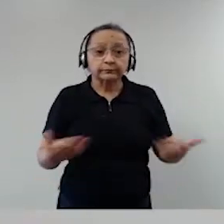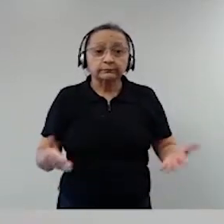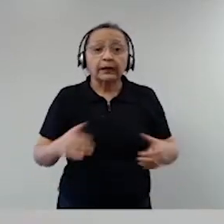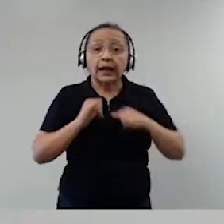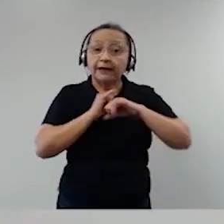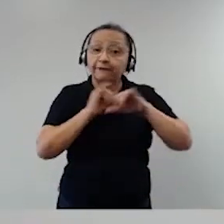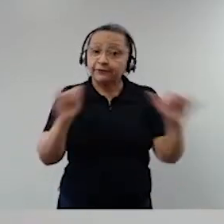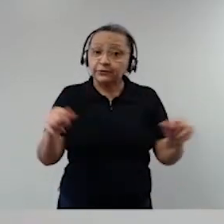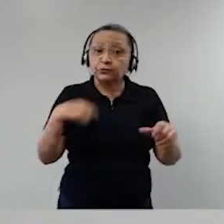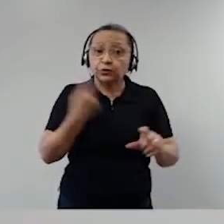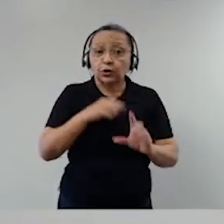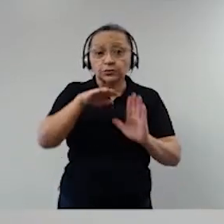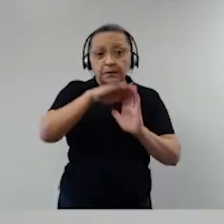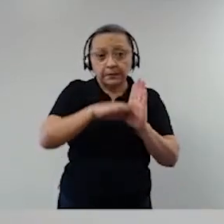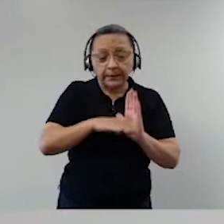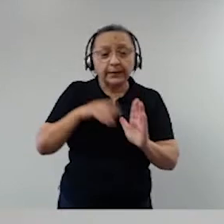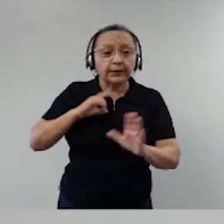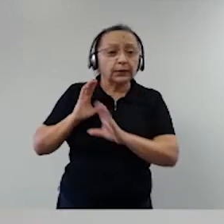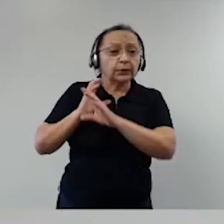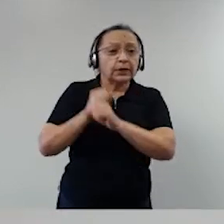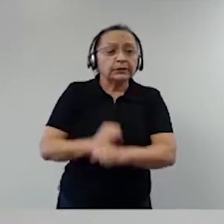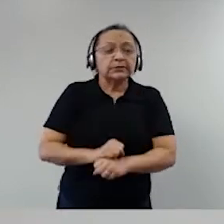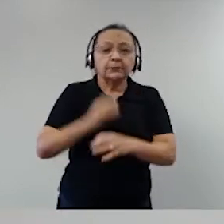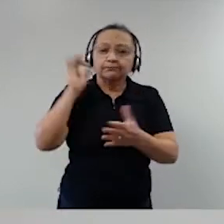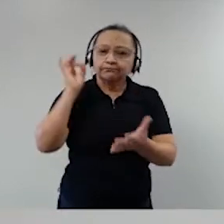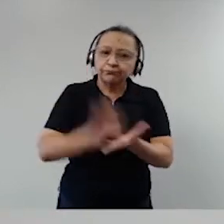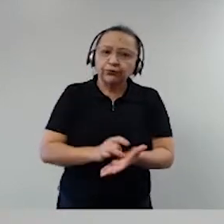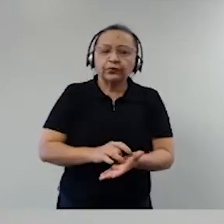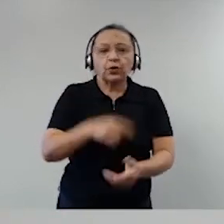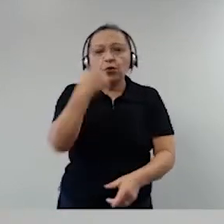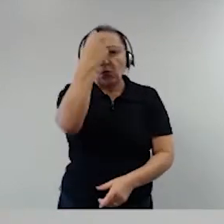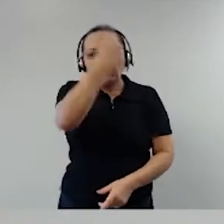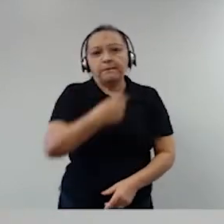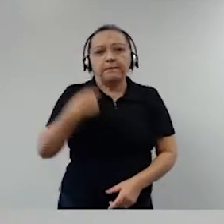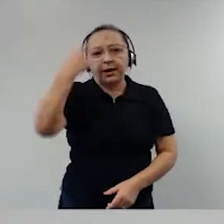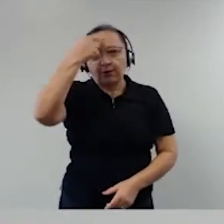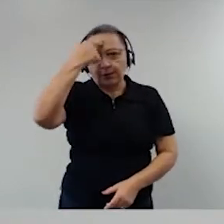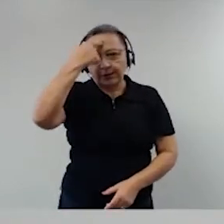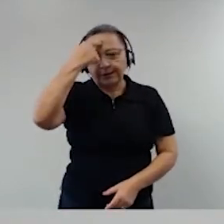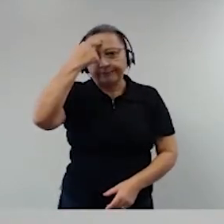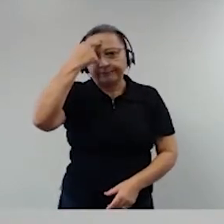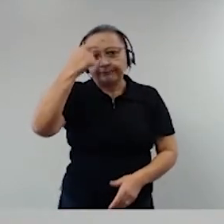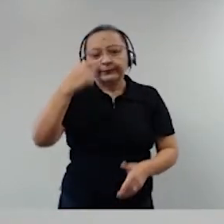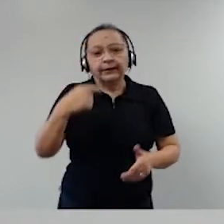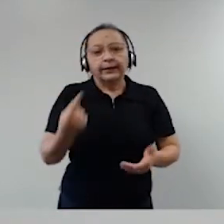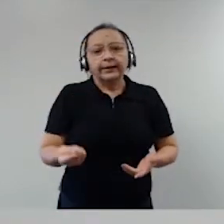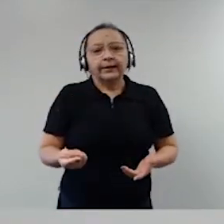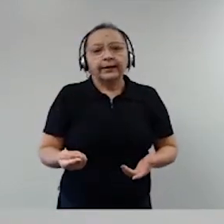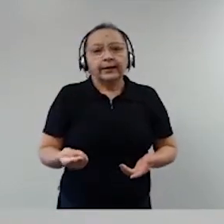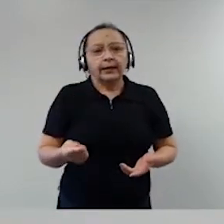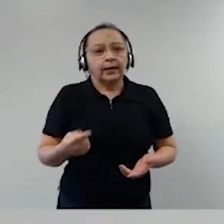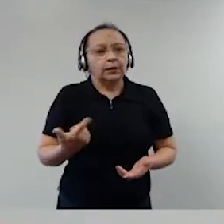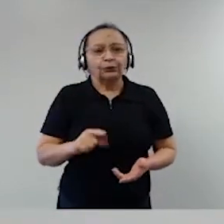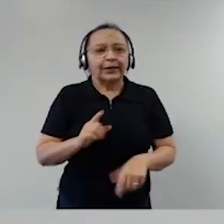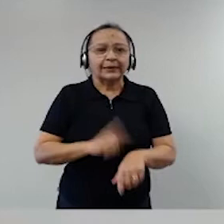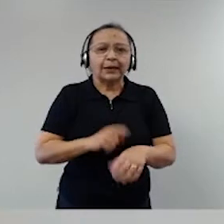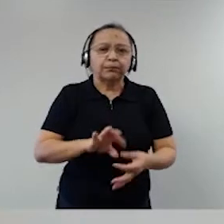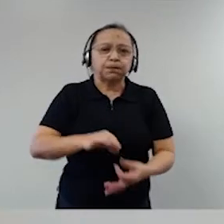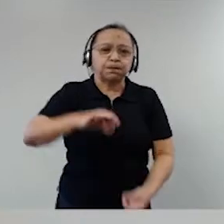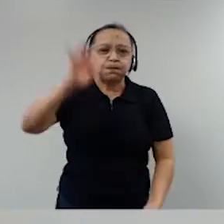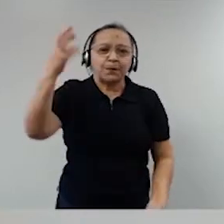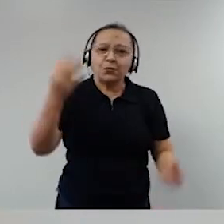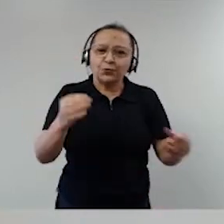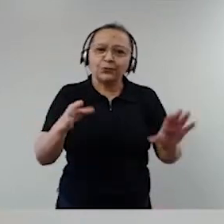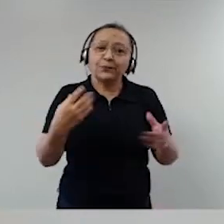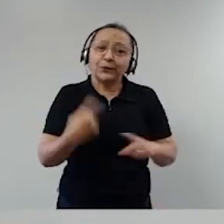Aviso que o nosso painel terá duração impreterivelmente de uma hora, não é um tempo muito longo, nós